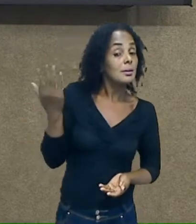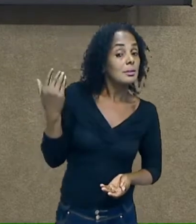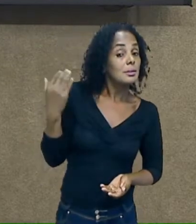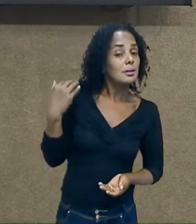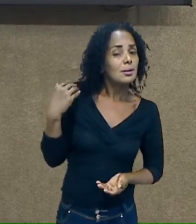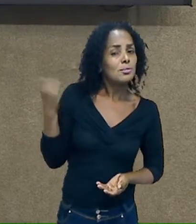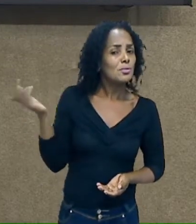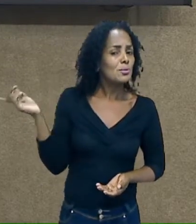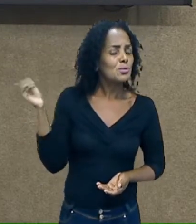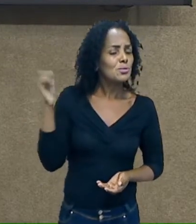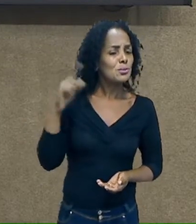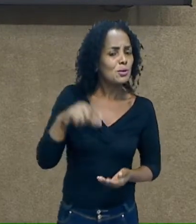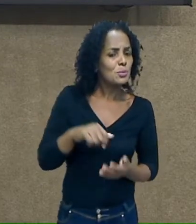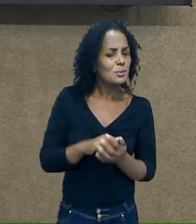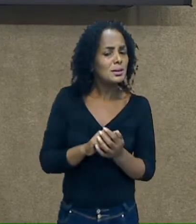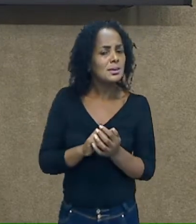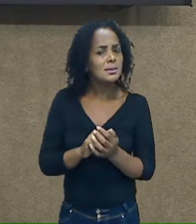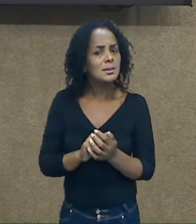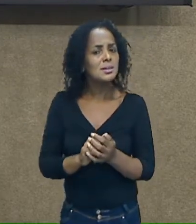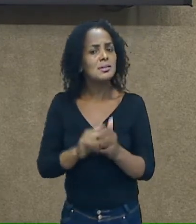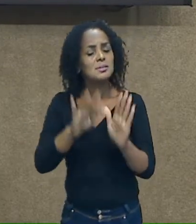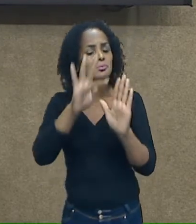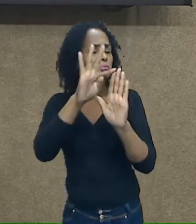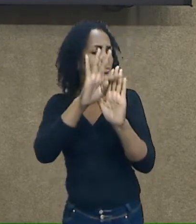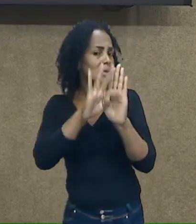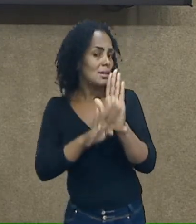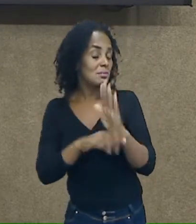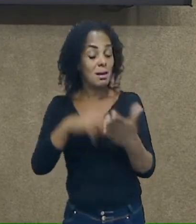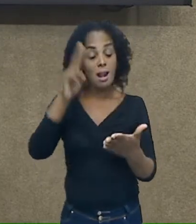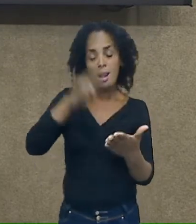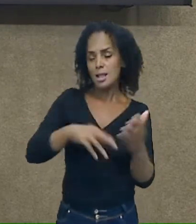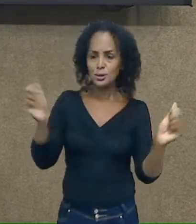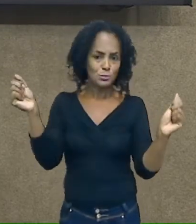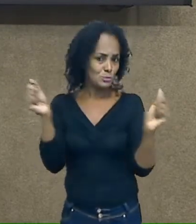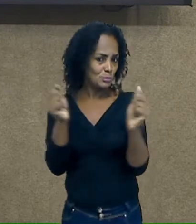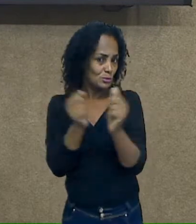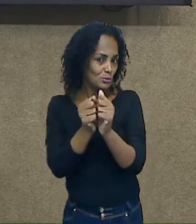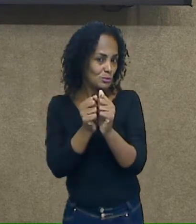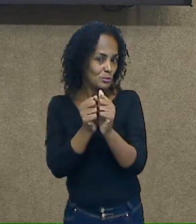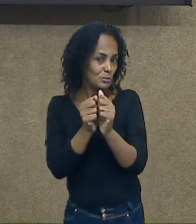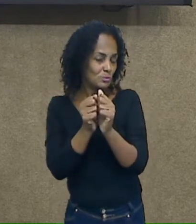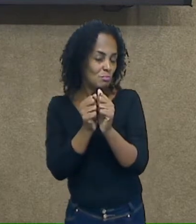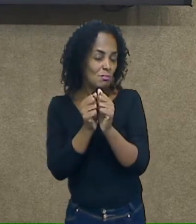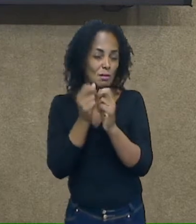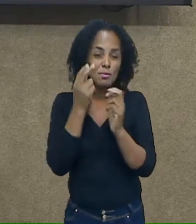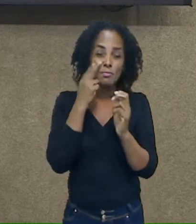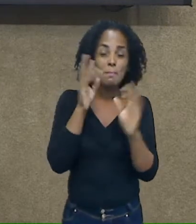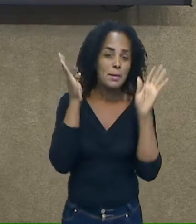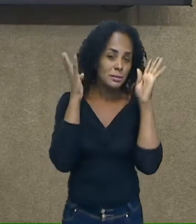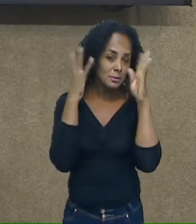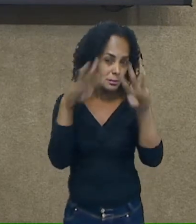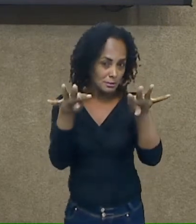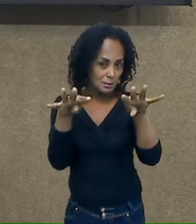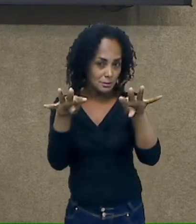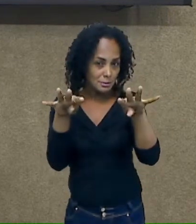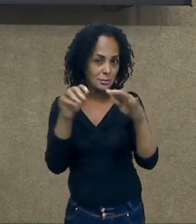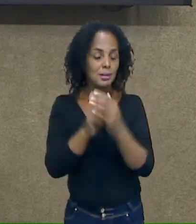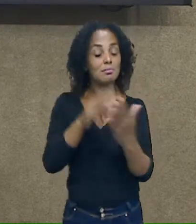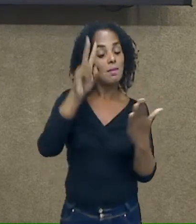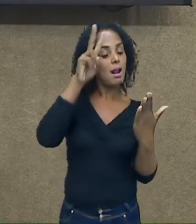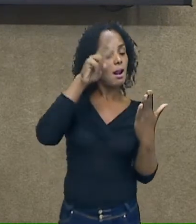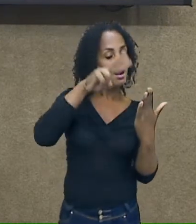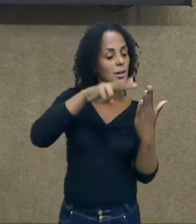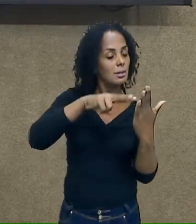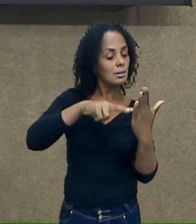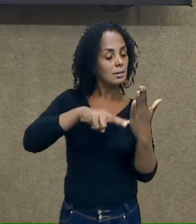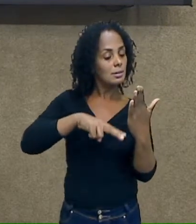vocês um texto para lermos juntinhos e vamos lá prestar atenção, ler em voz